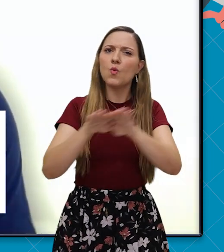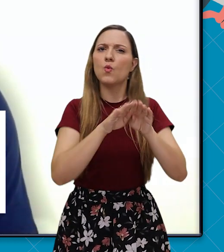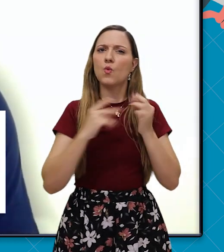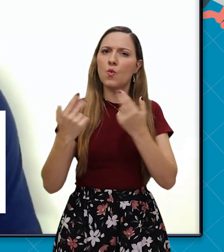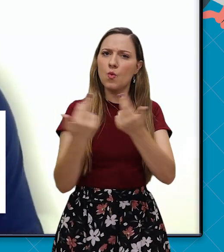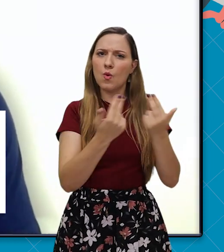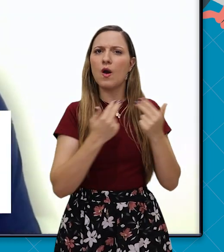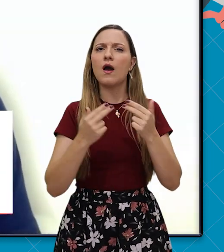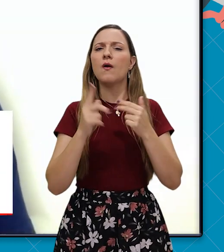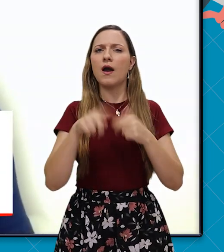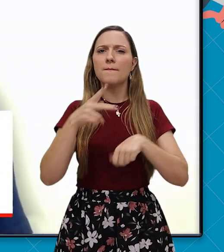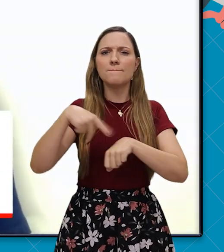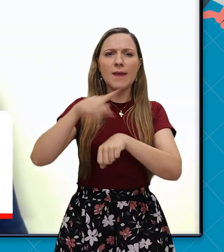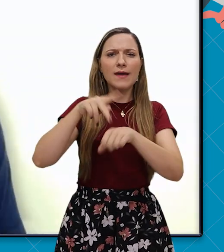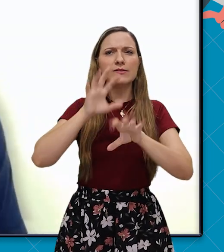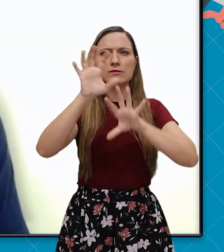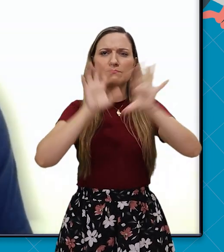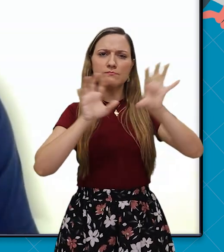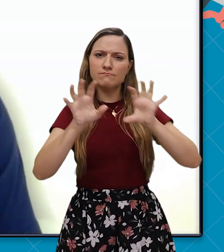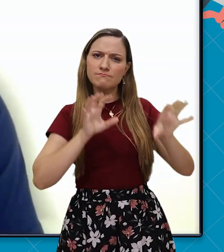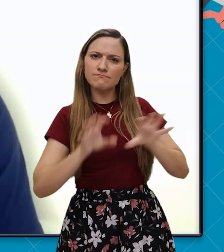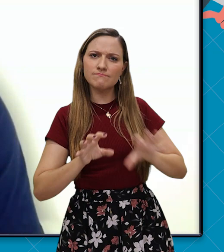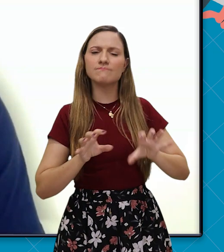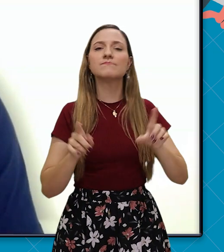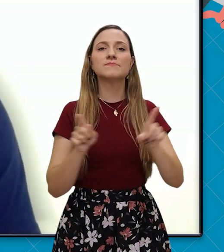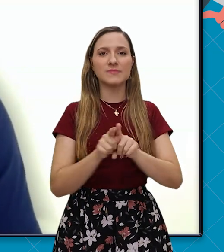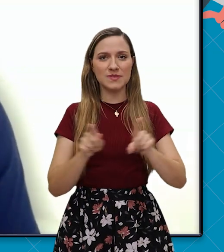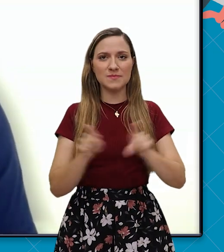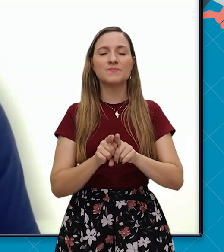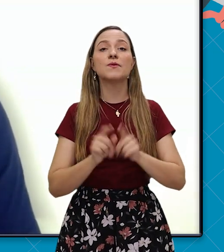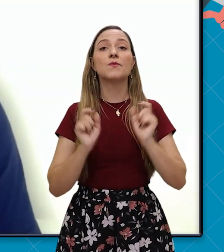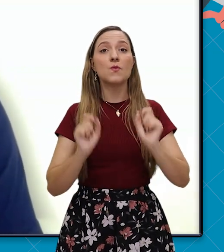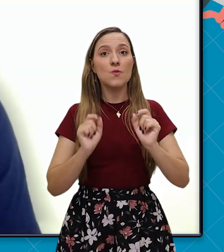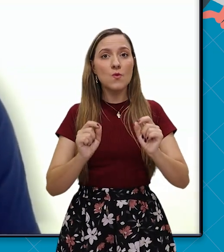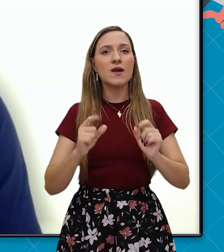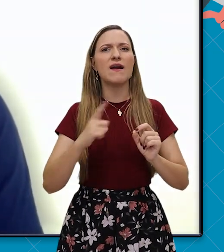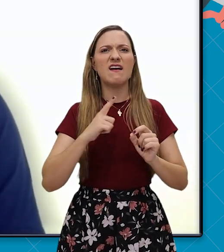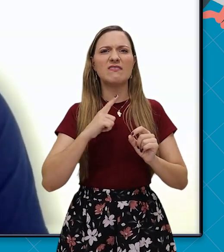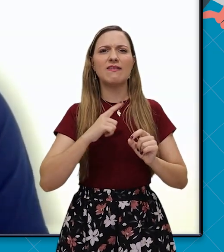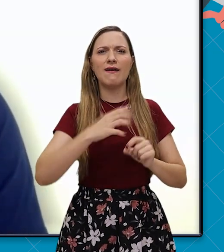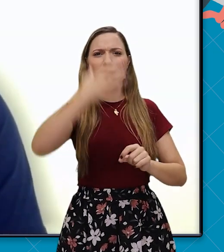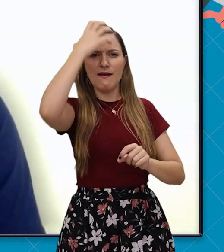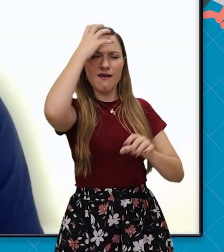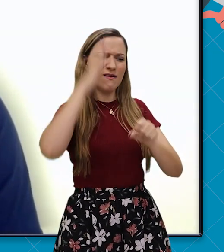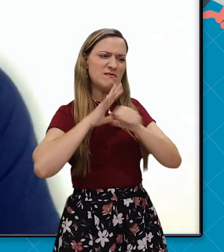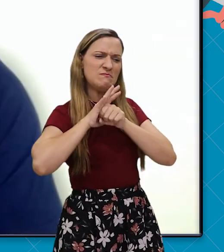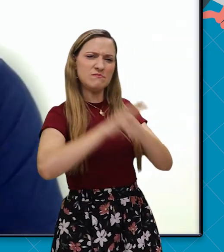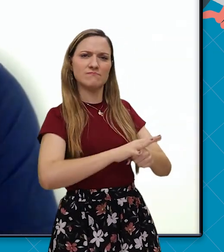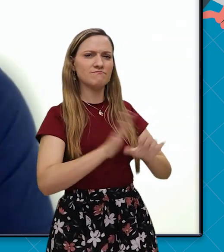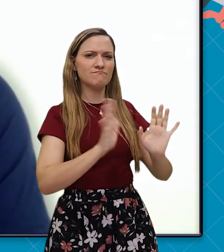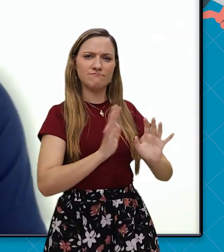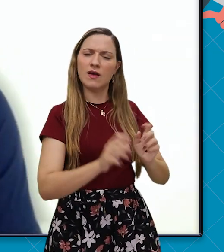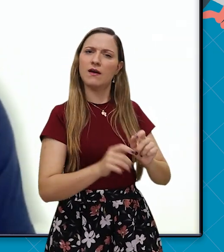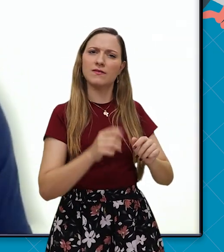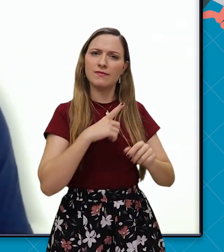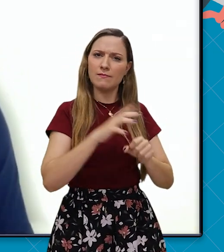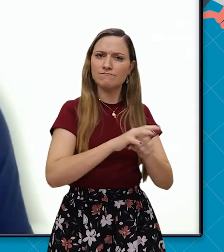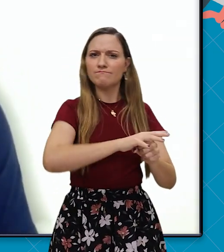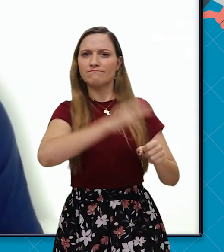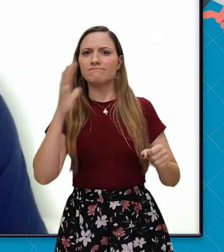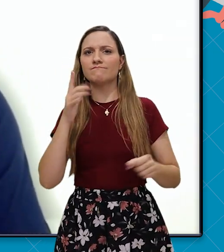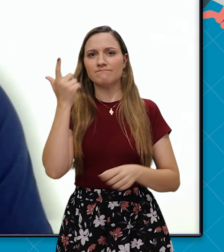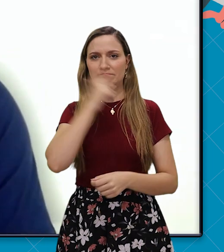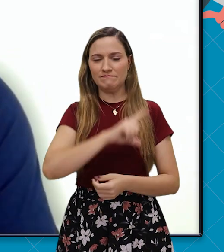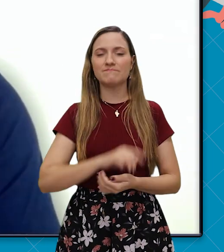comum entre os estados de unidade e anti-imperialismo. É importante também